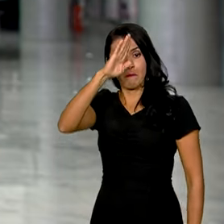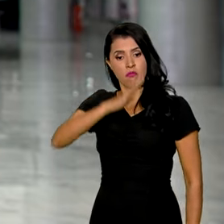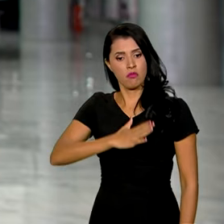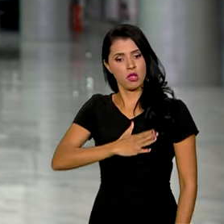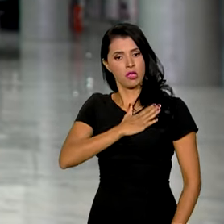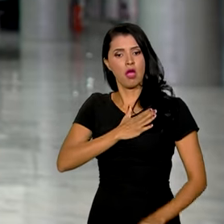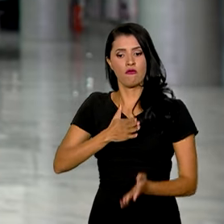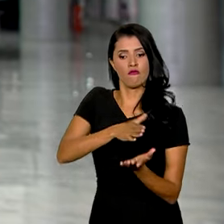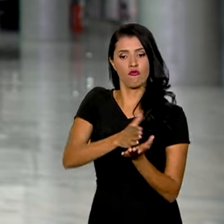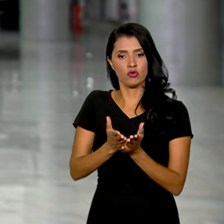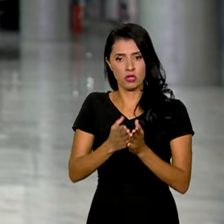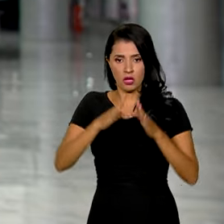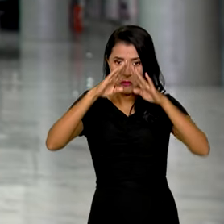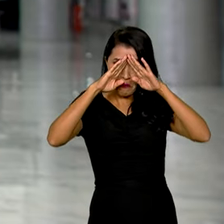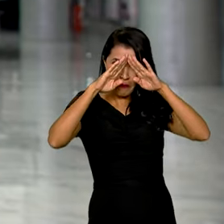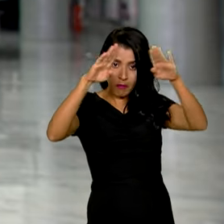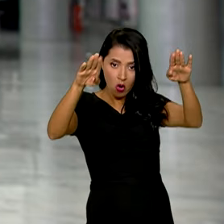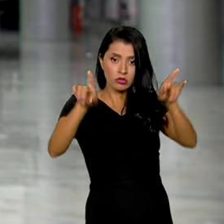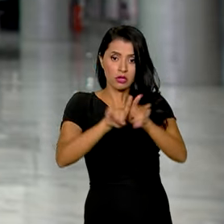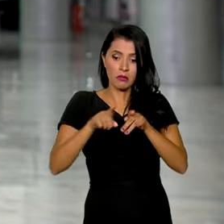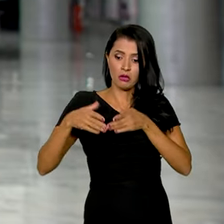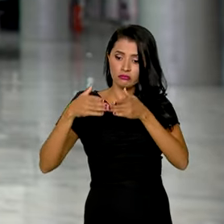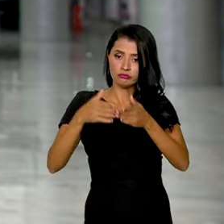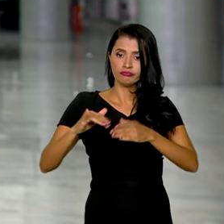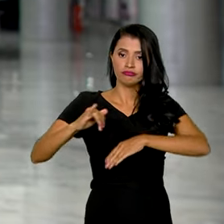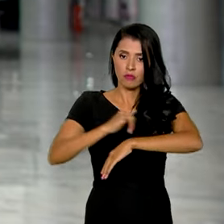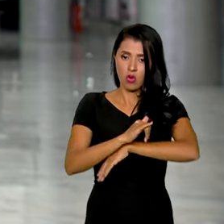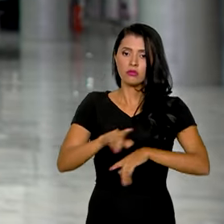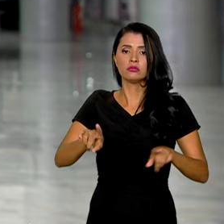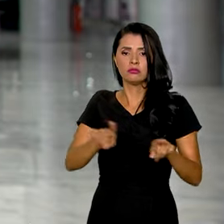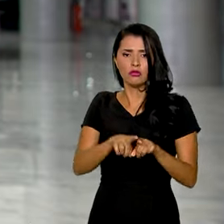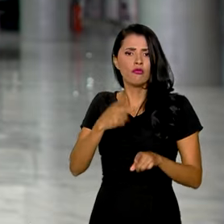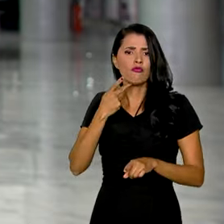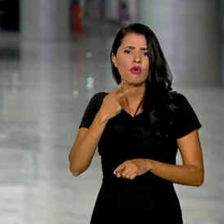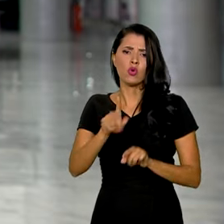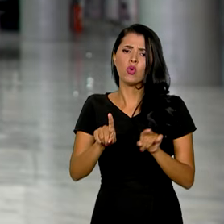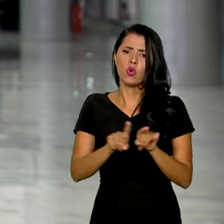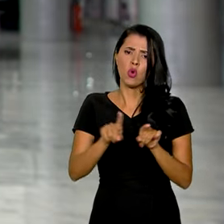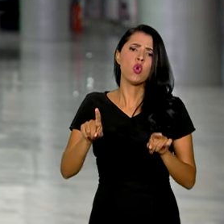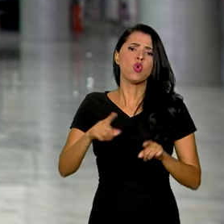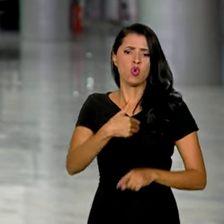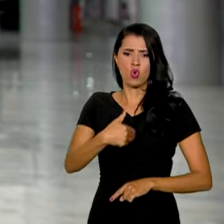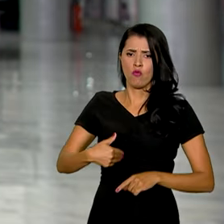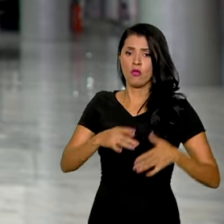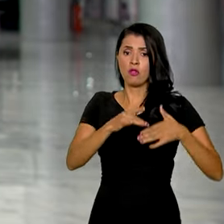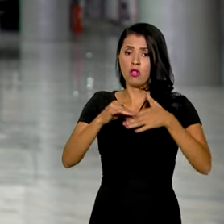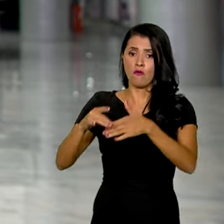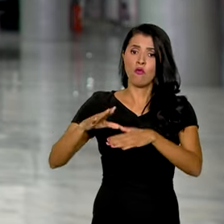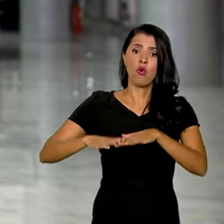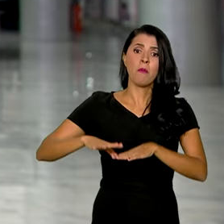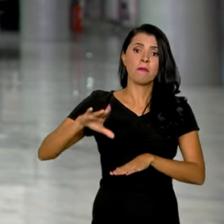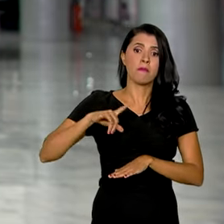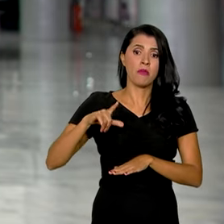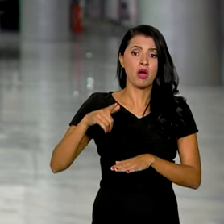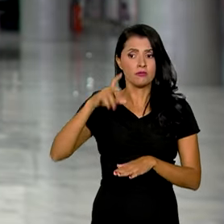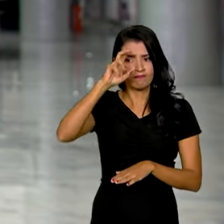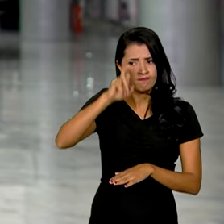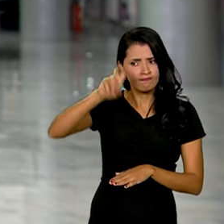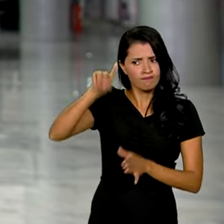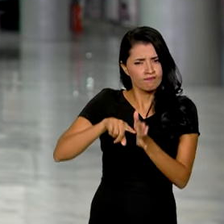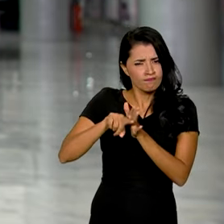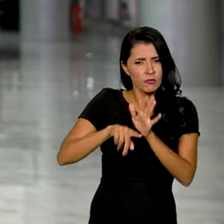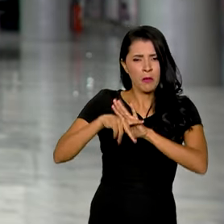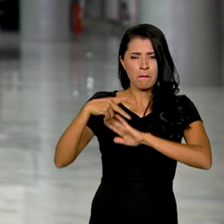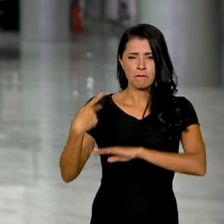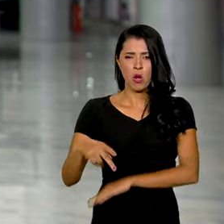fronteiras, portos e aeroportos. O ministro destacou também que o governo deslocou mais analistas de inteligência da